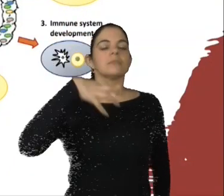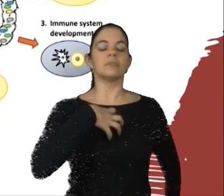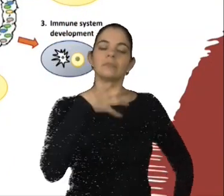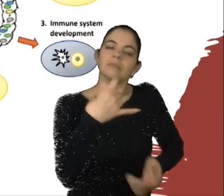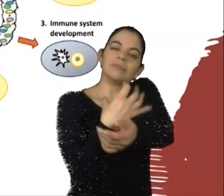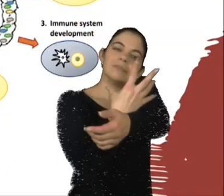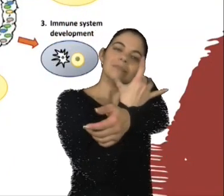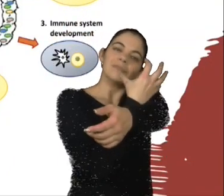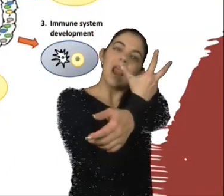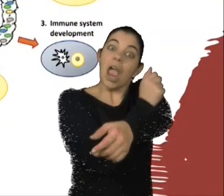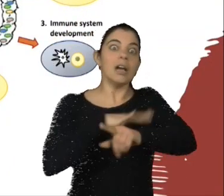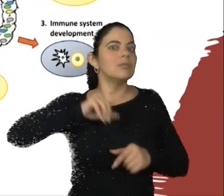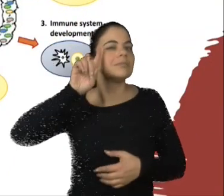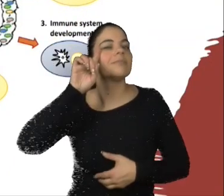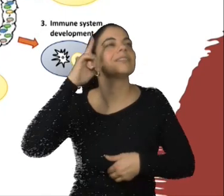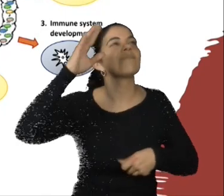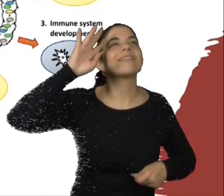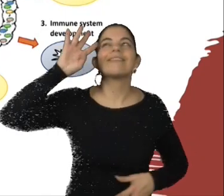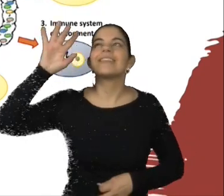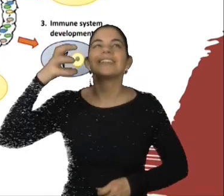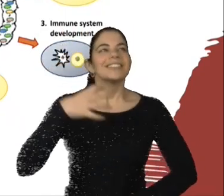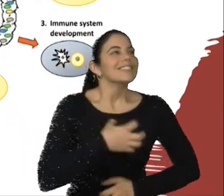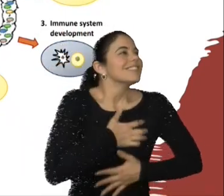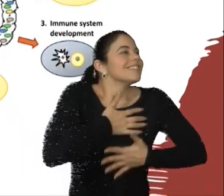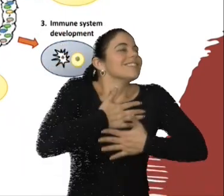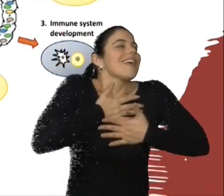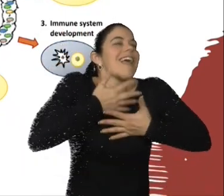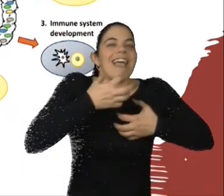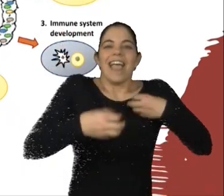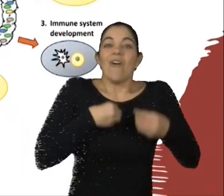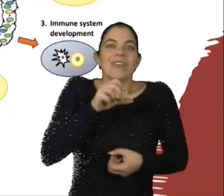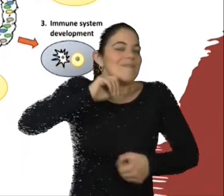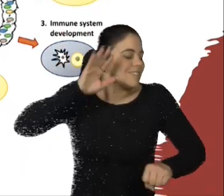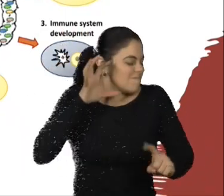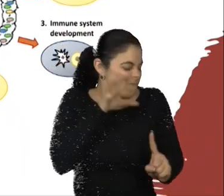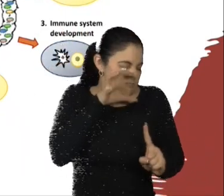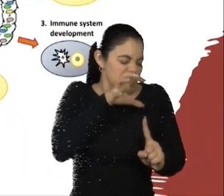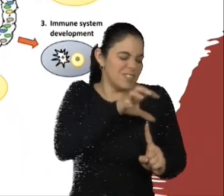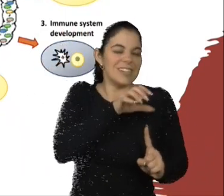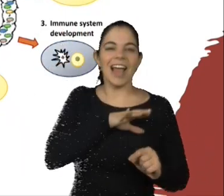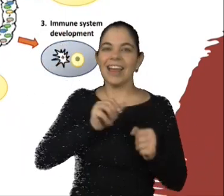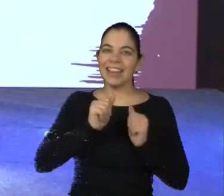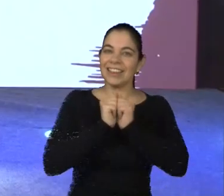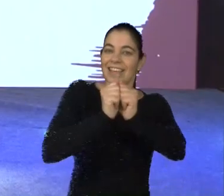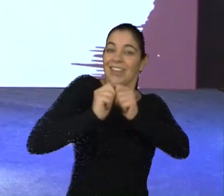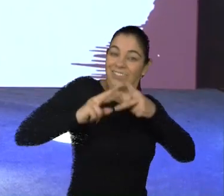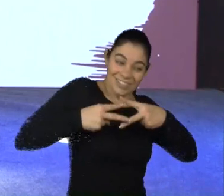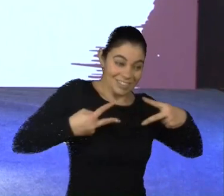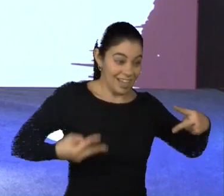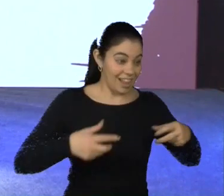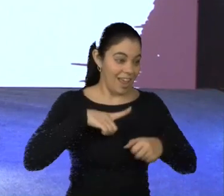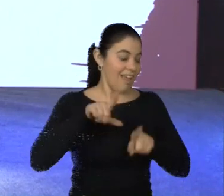Os nossos pensamentos e os nossos sentimentos é o que mais provoca o nosso DNA, os nossos genes. Então, se eu penso e sinto